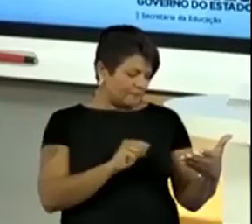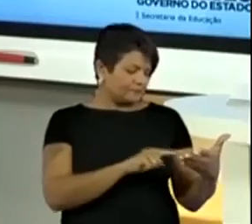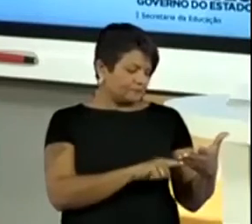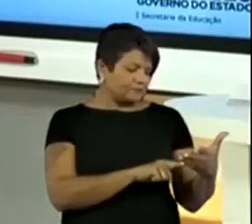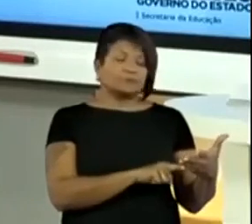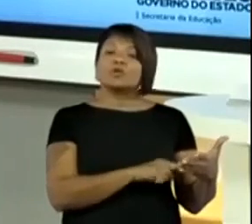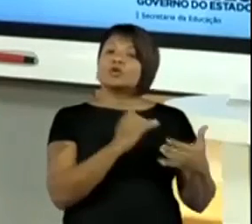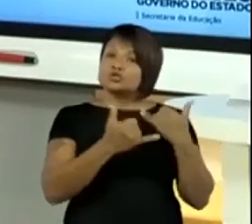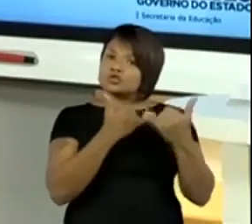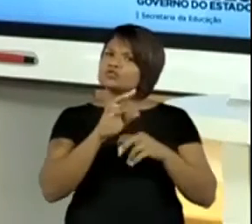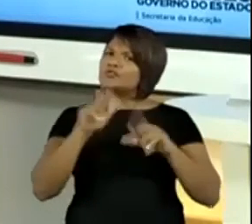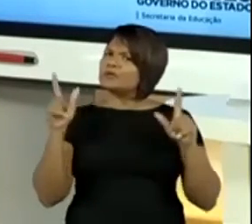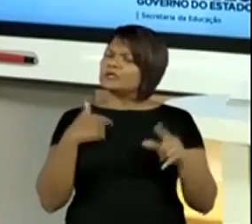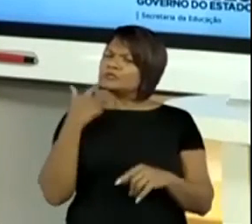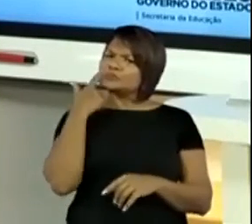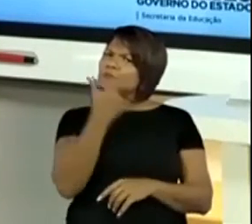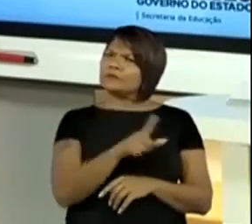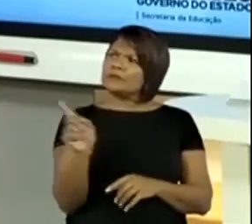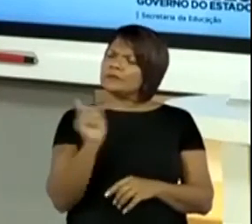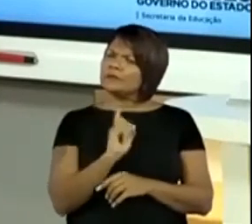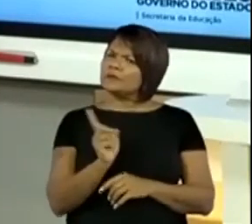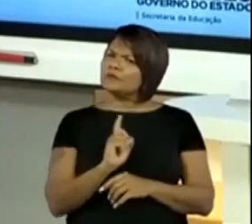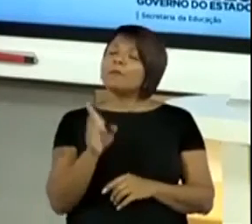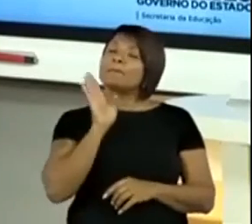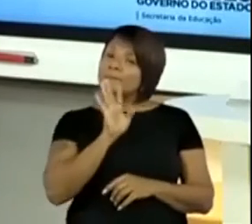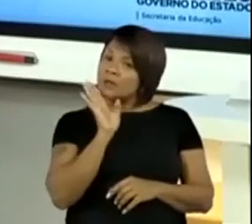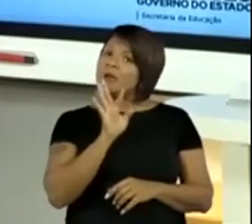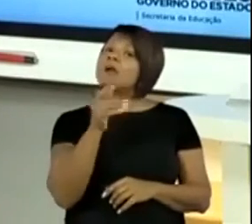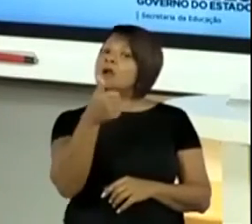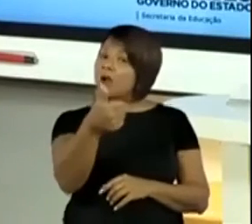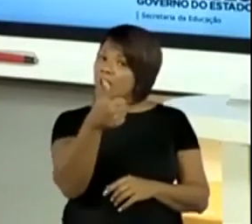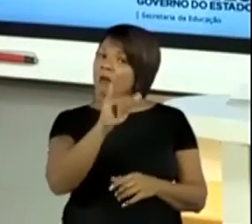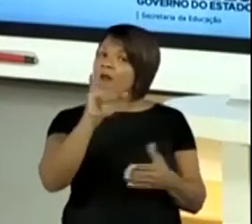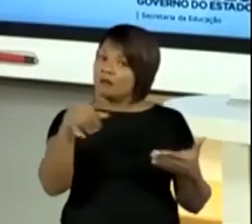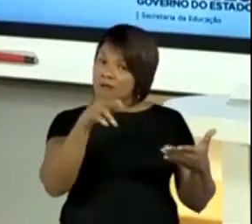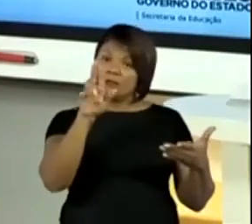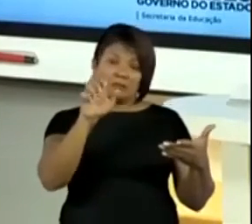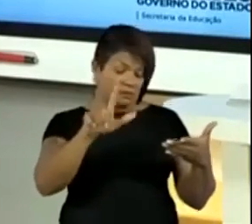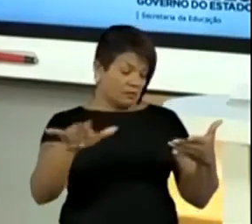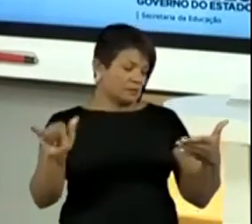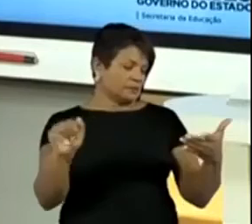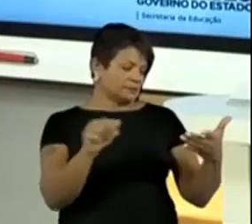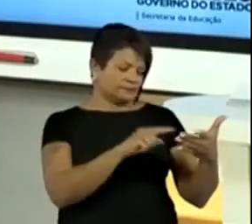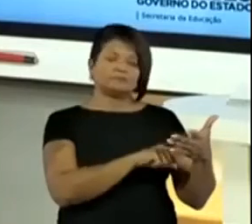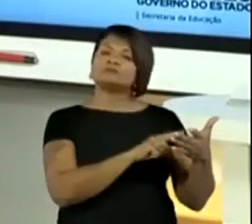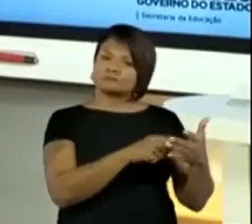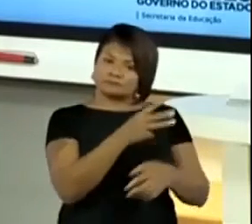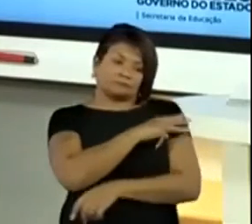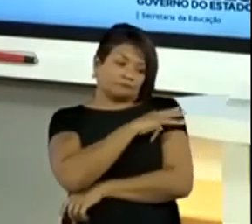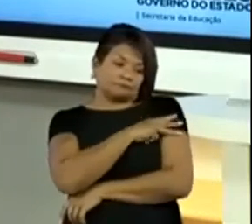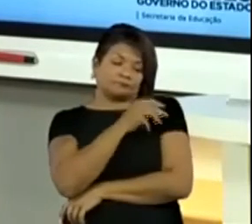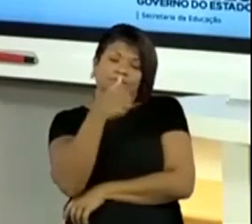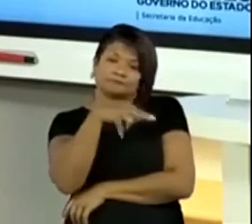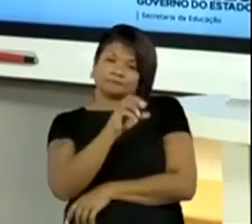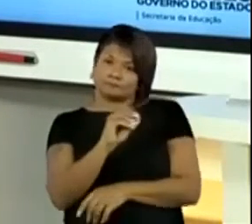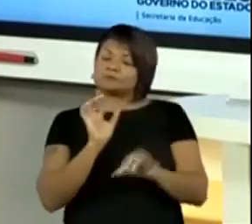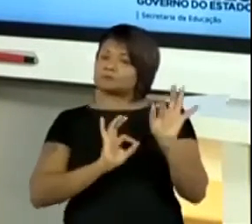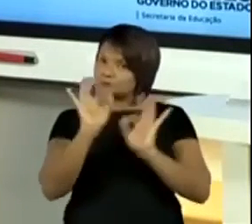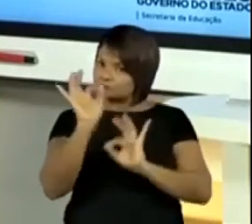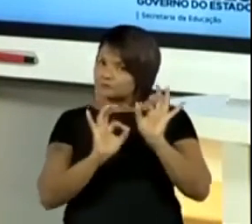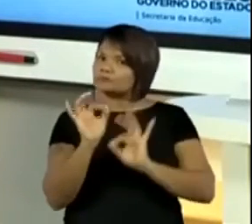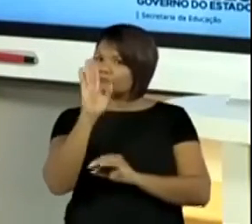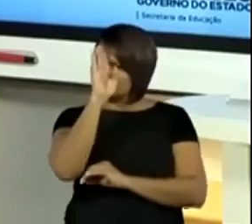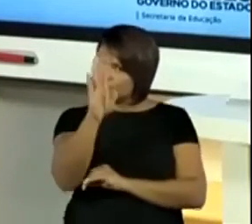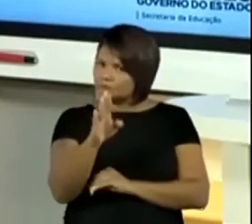O jogo diferente, nunca tinha visto. Bem bacana, né, Júlia? Preparei para vocês, especialmente para o terceiro ano e para quem